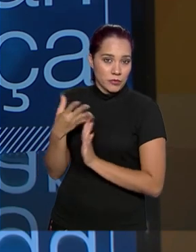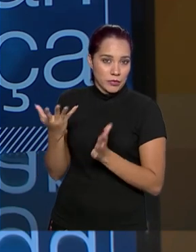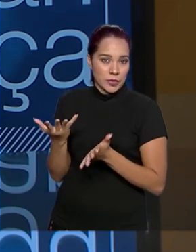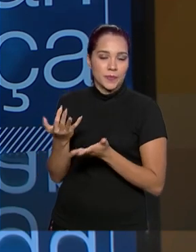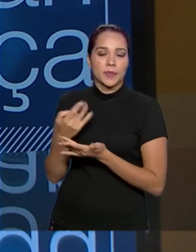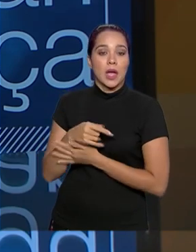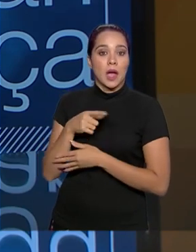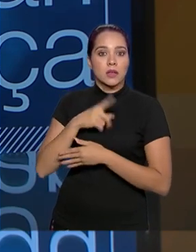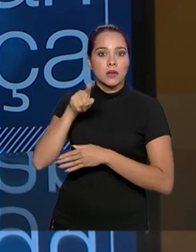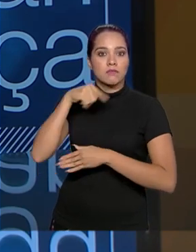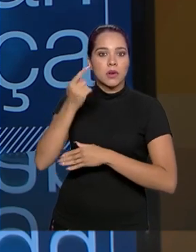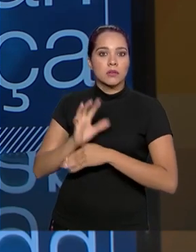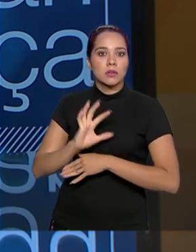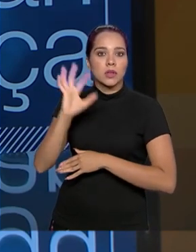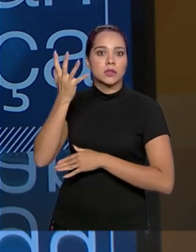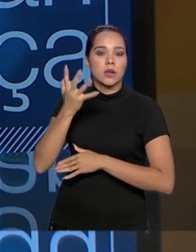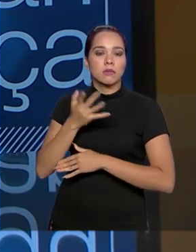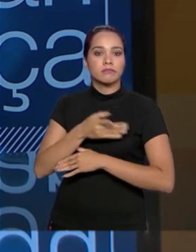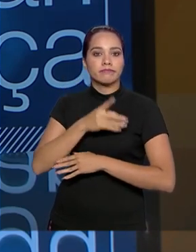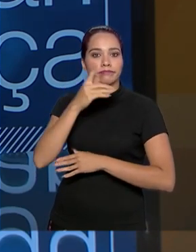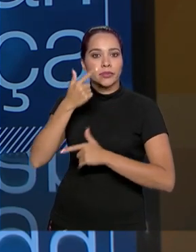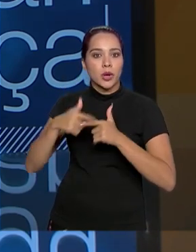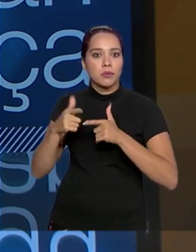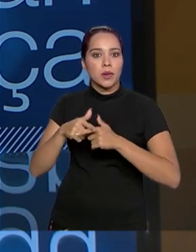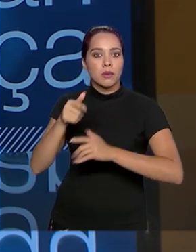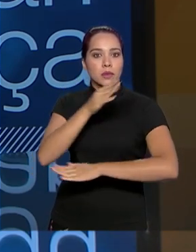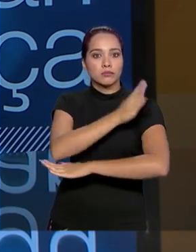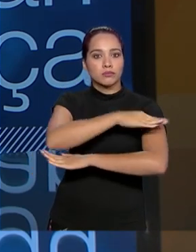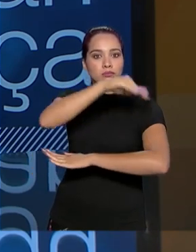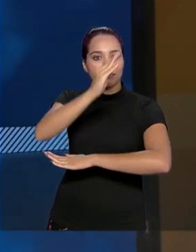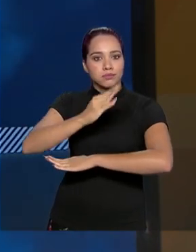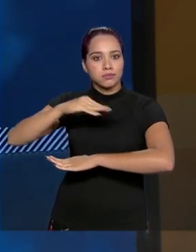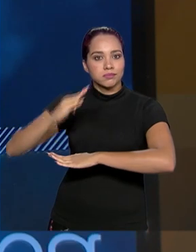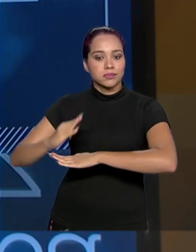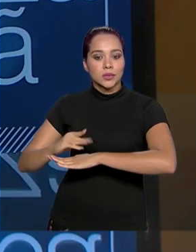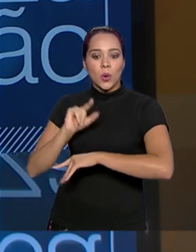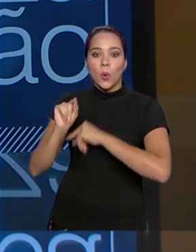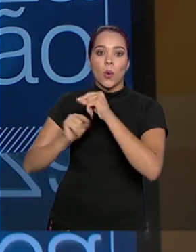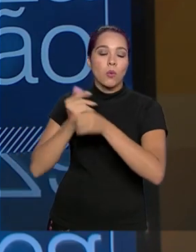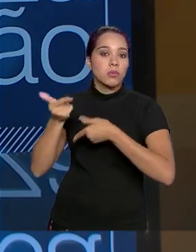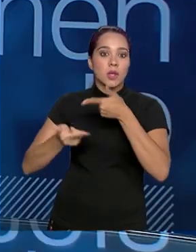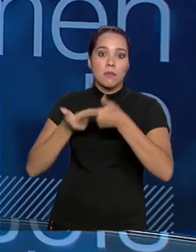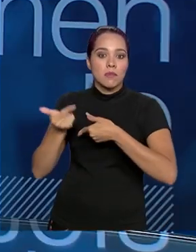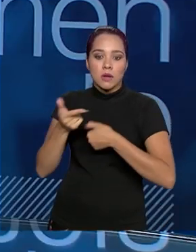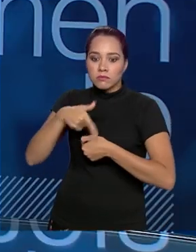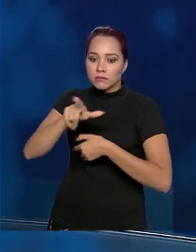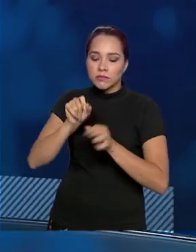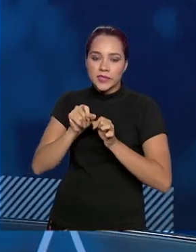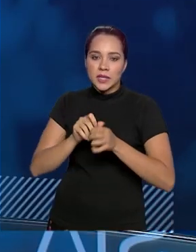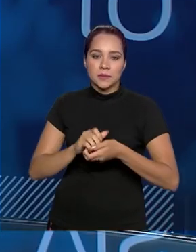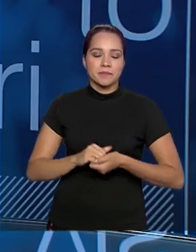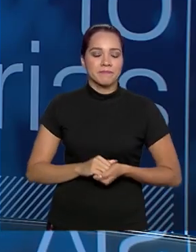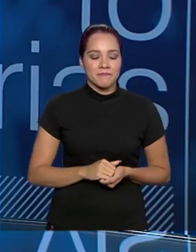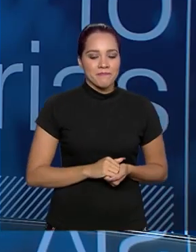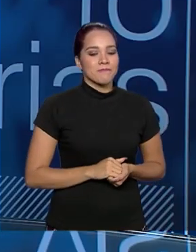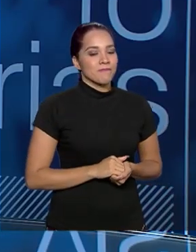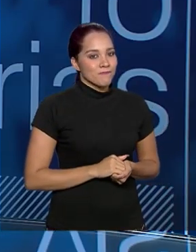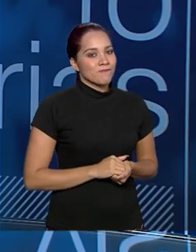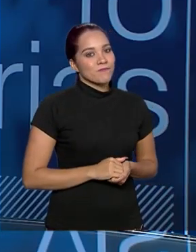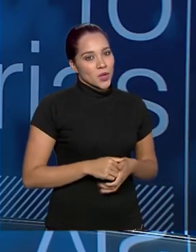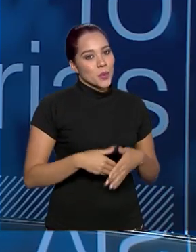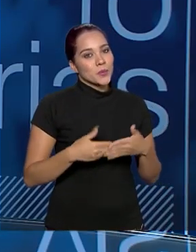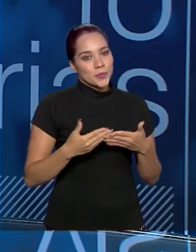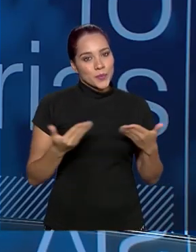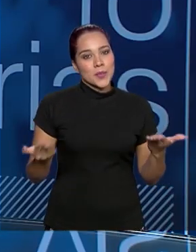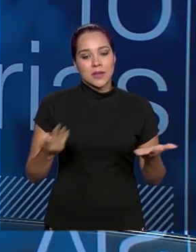a gente teve o episódio aí, a tragédia de Brumadinho. Como é que foi o trabalho feito por vocês? É, a nossa... Por mais que a